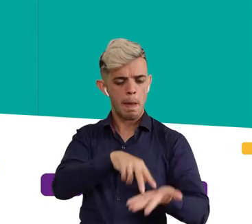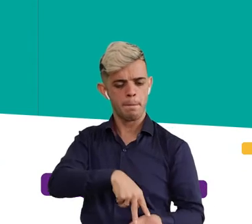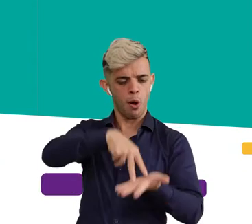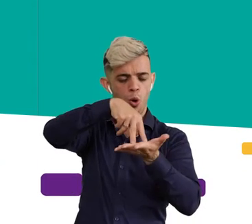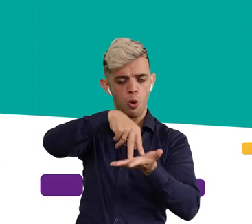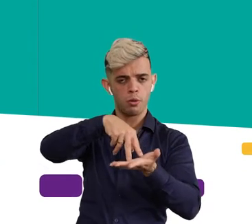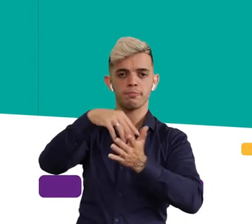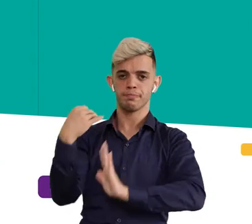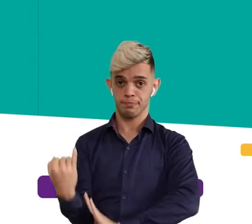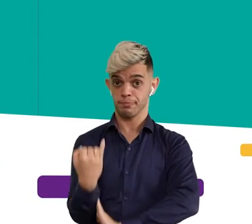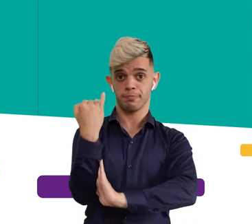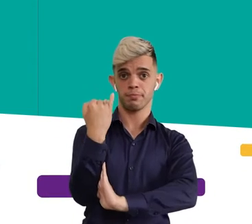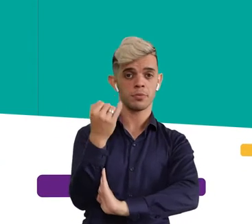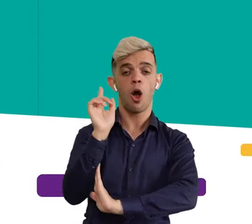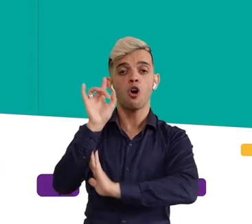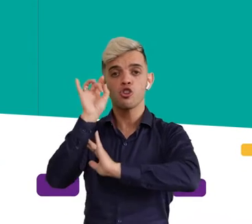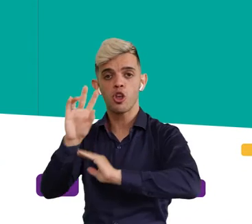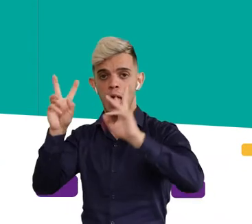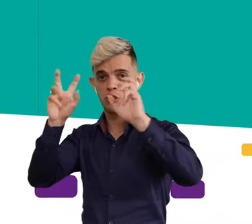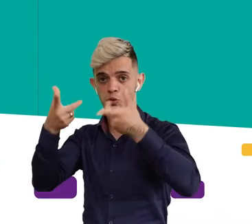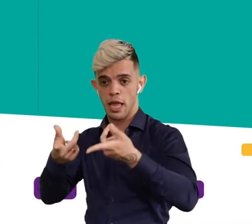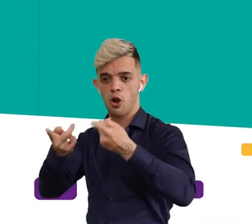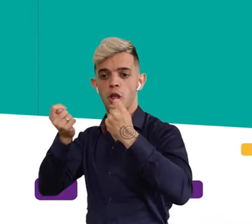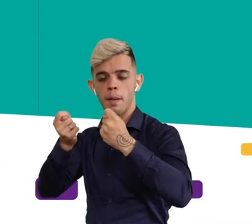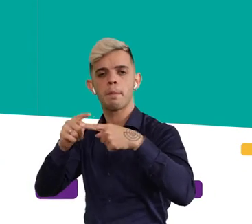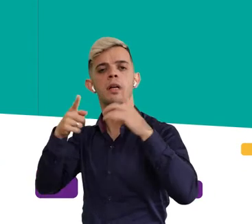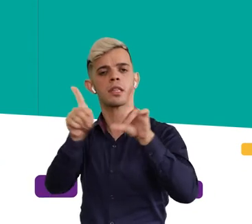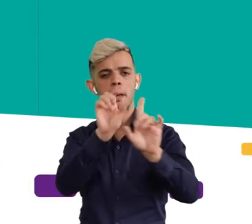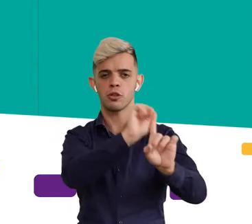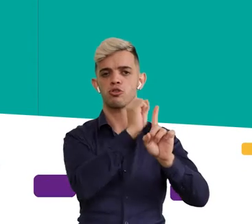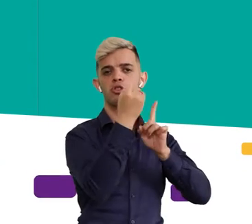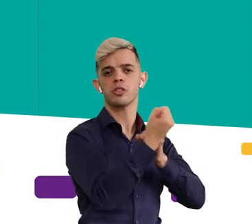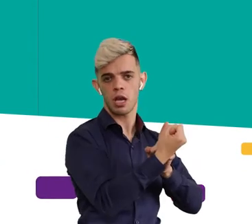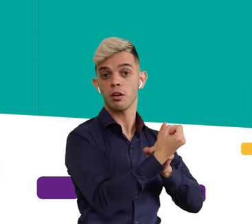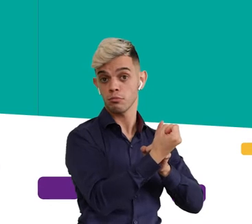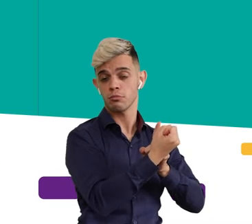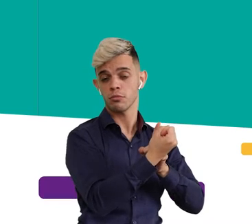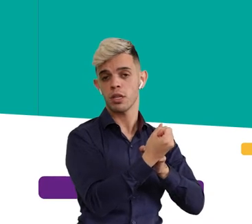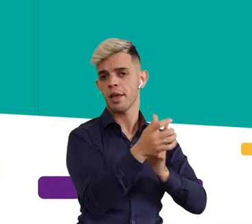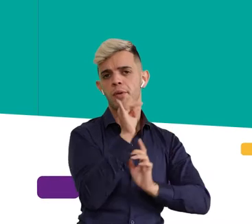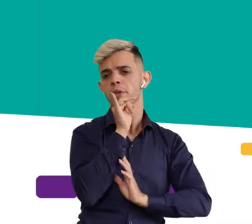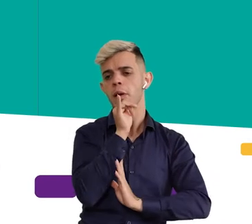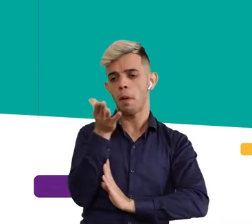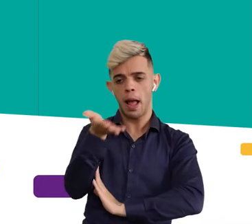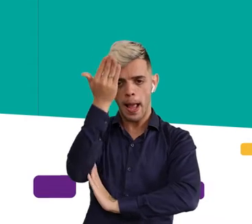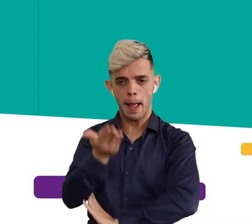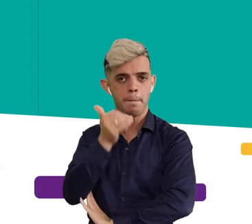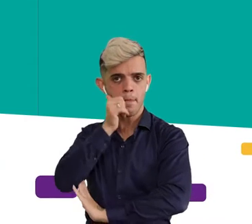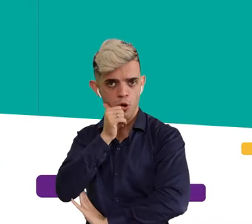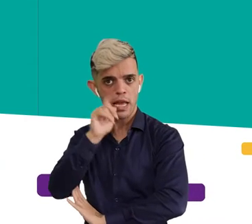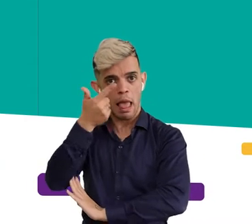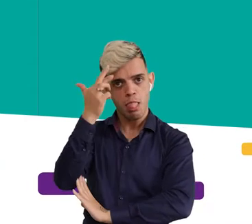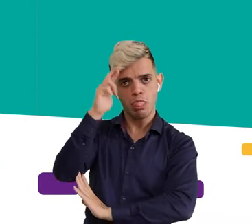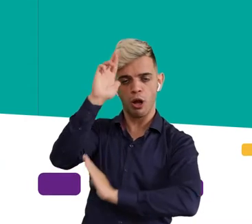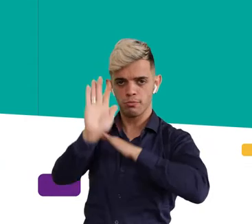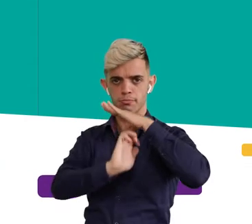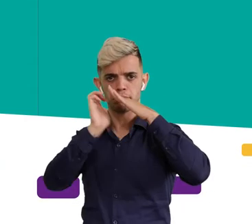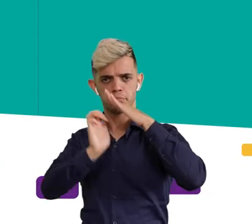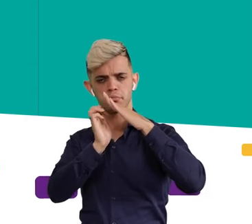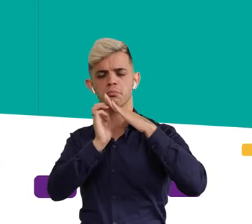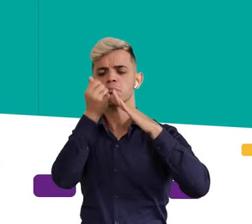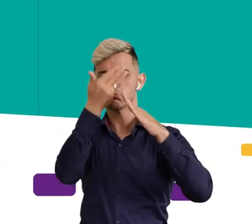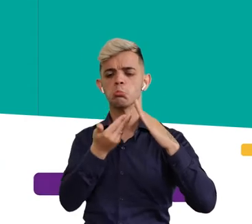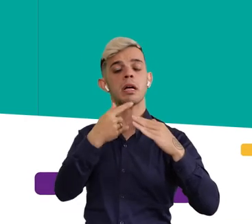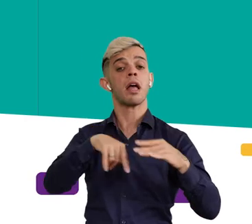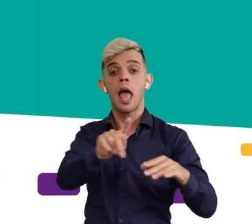O empreendedorismo feminino é muito importante e não apenas por questões econômicas, questões sociais também. Porque a mulher